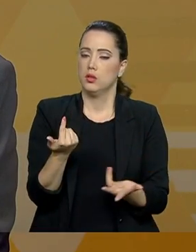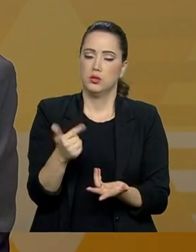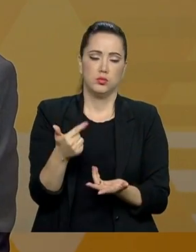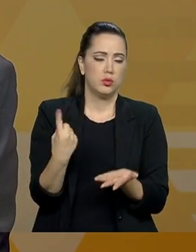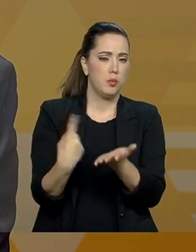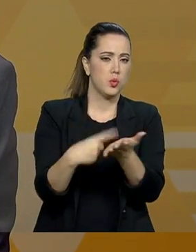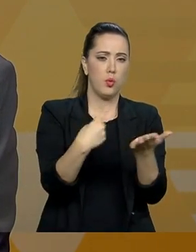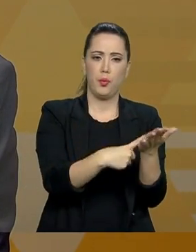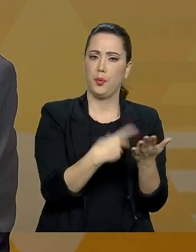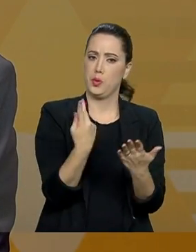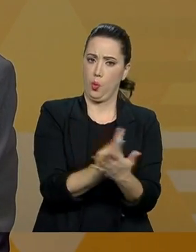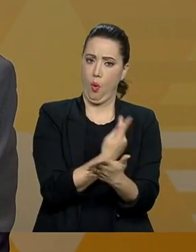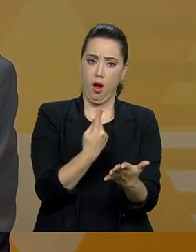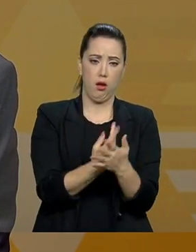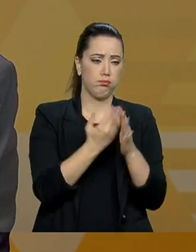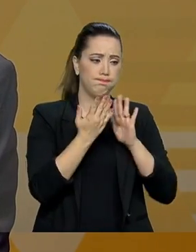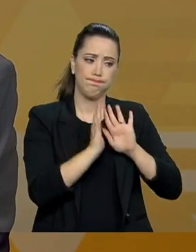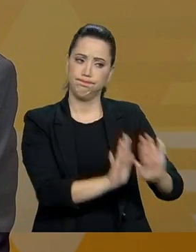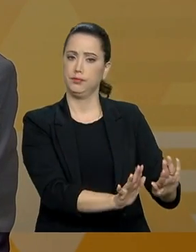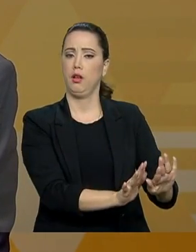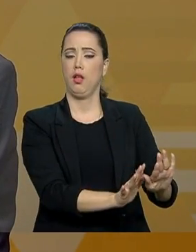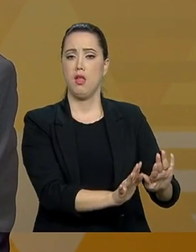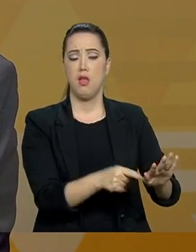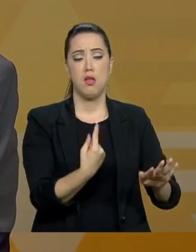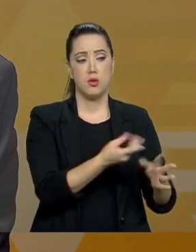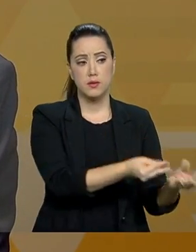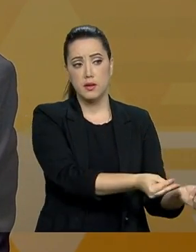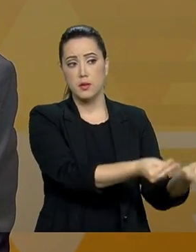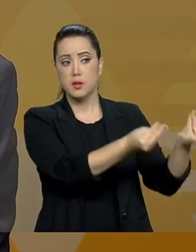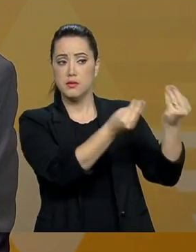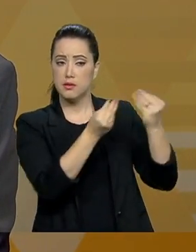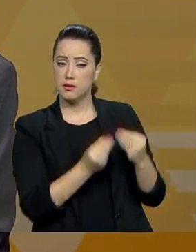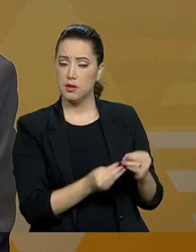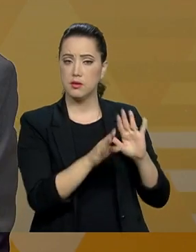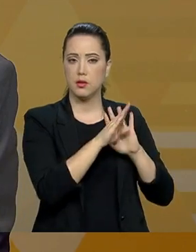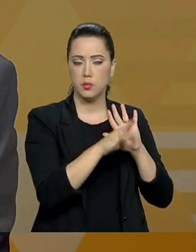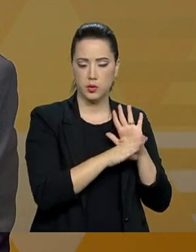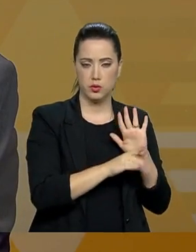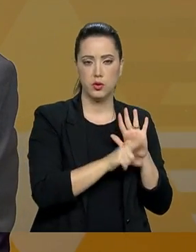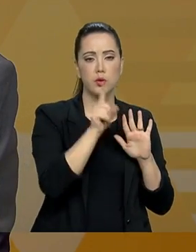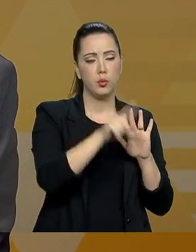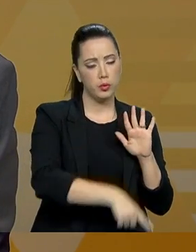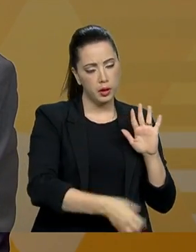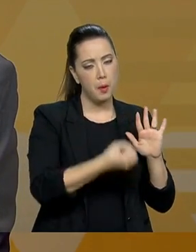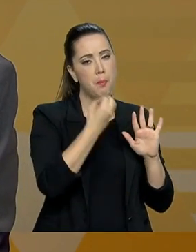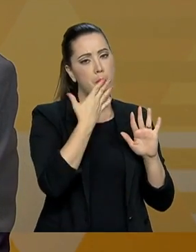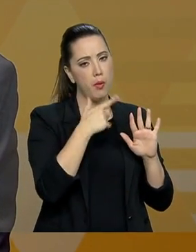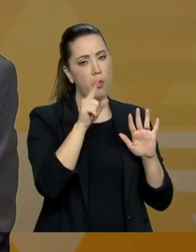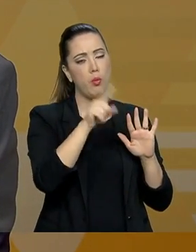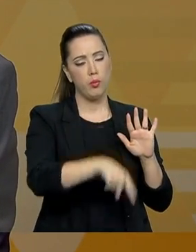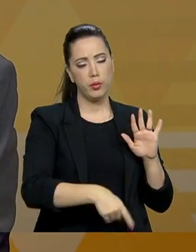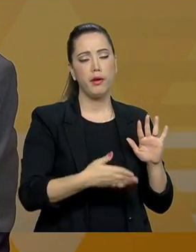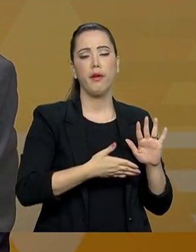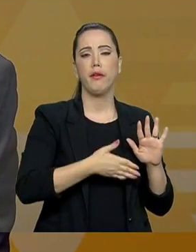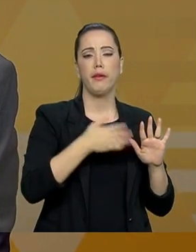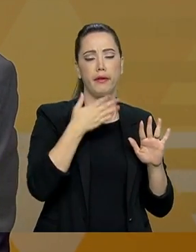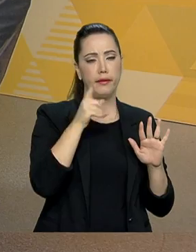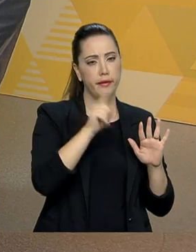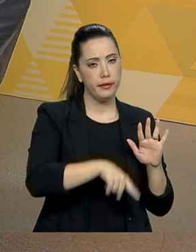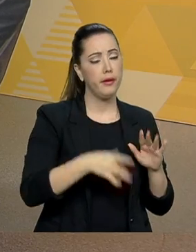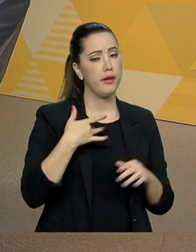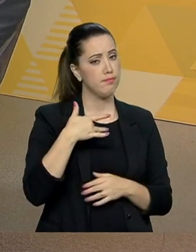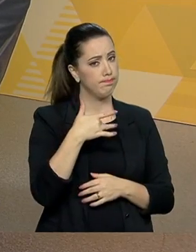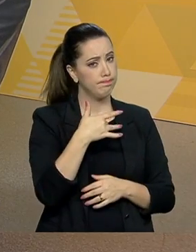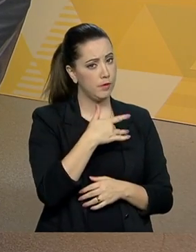compromisso com o erro. Nós pretendemos trazer para o projeto o que for bom, o que for saudável, que for